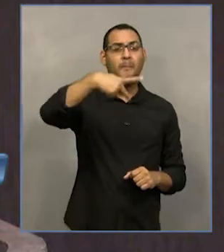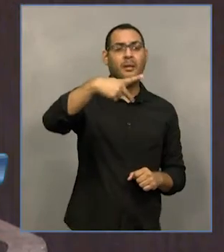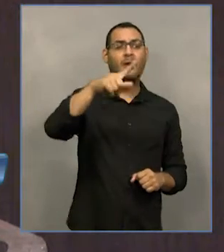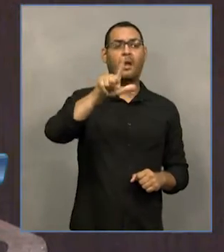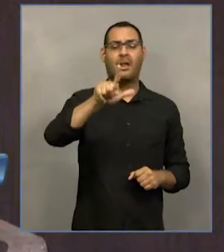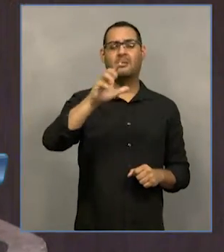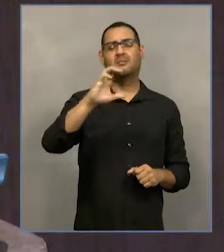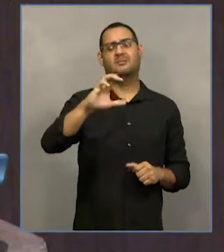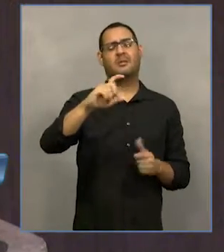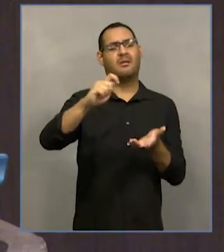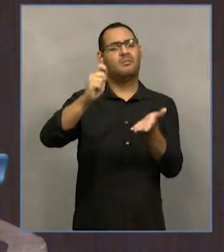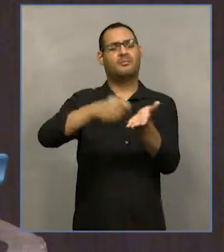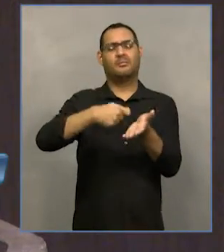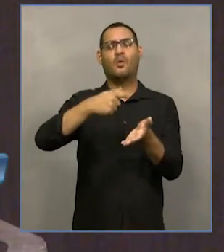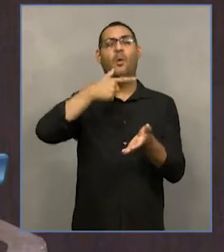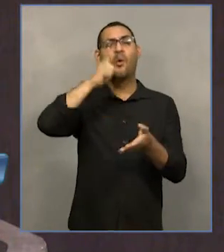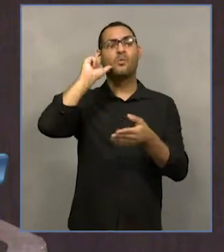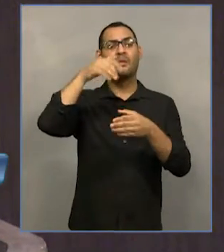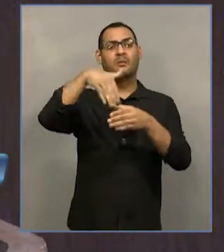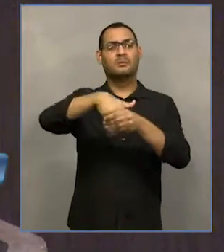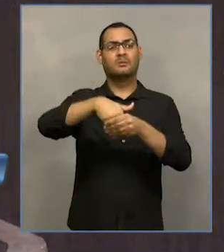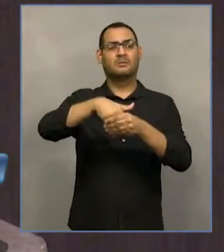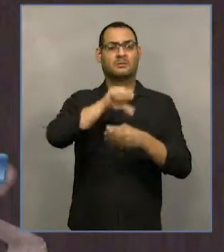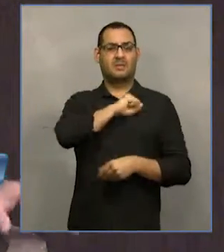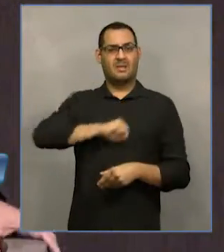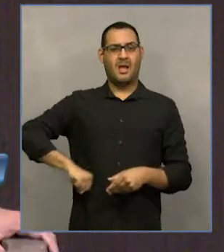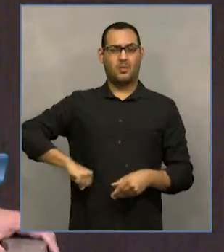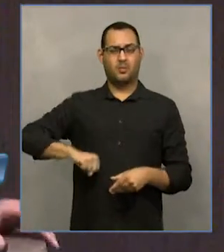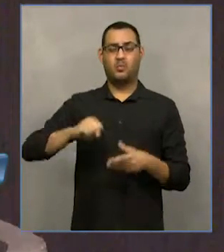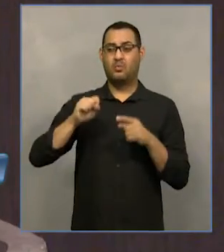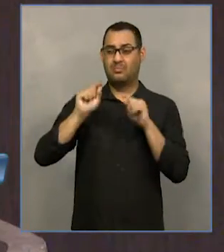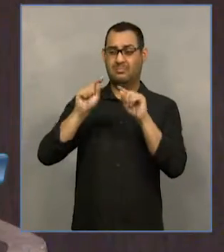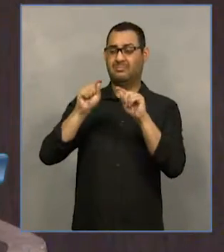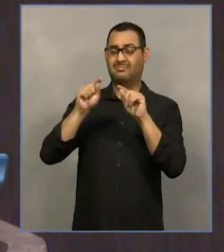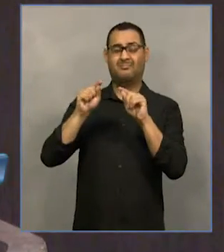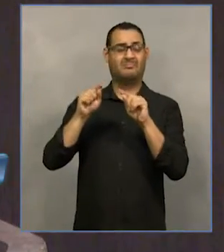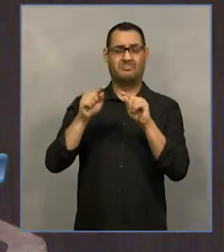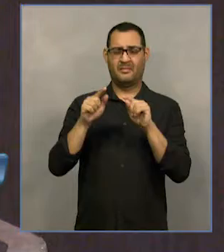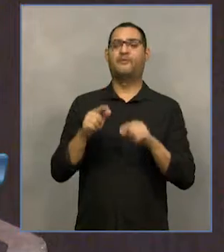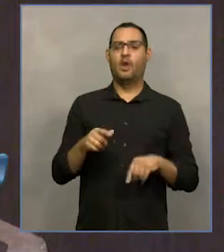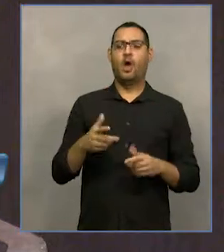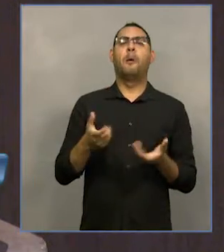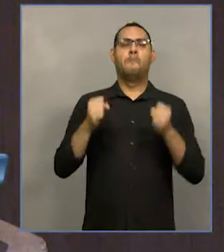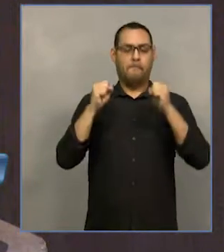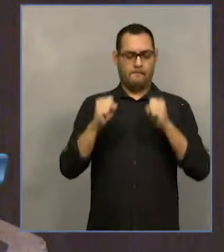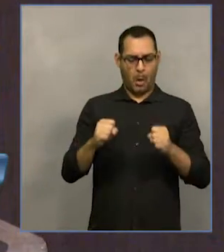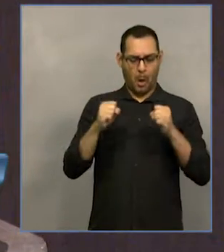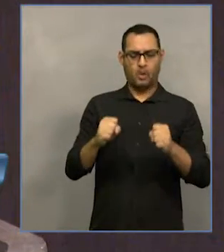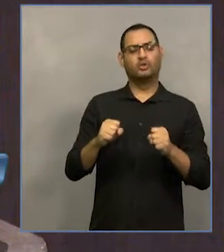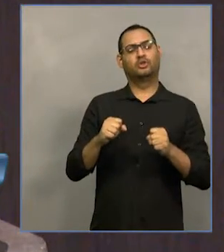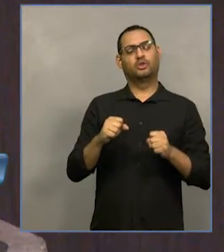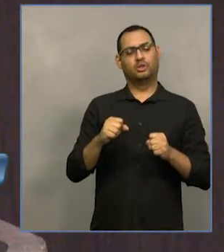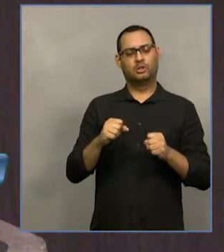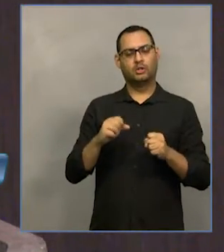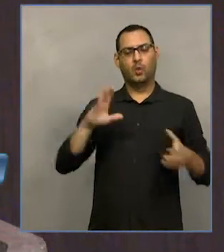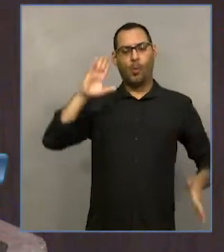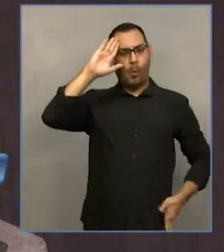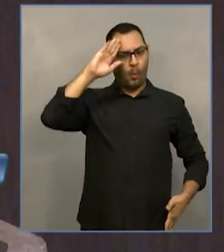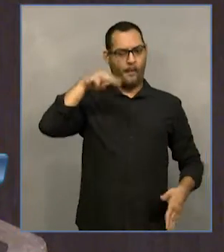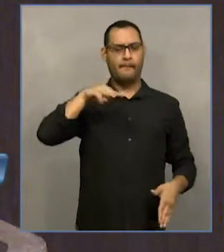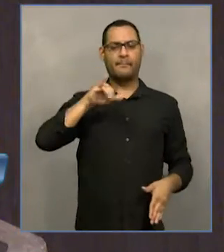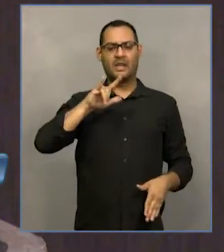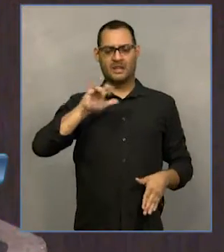Senado, que atribui à justiça militar a competência da votação, a competência do julgamento